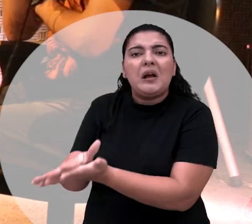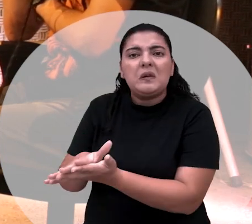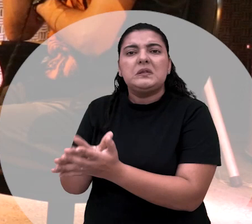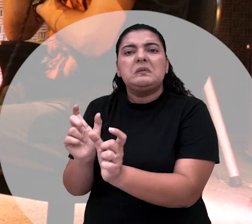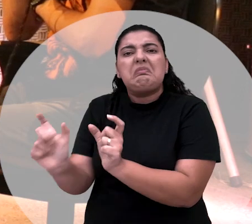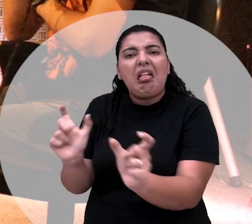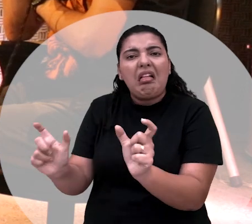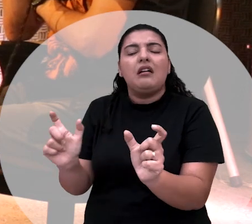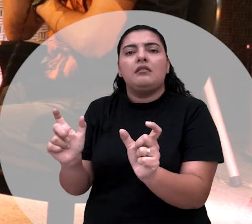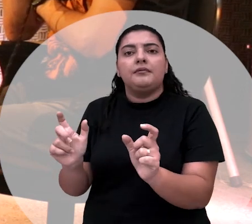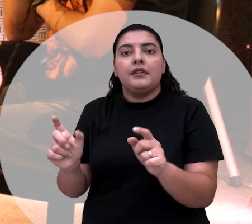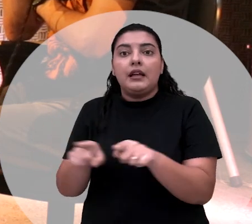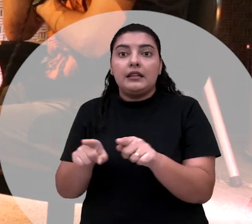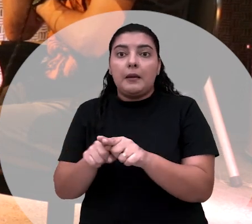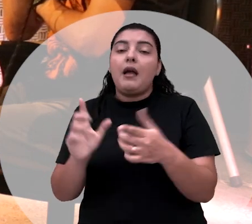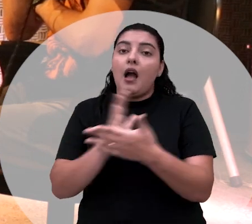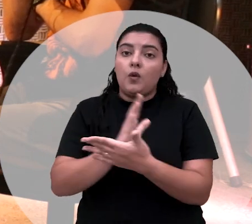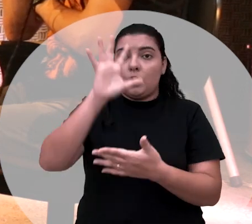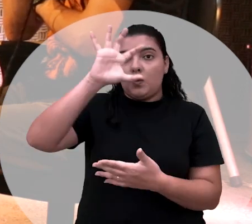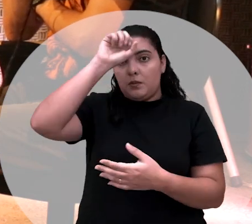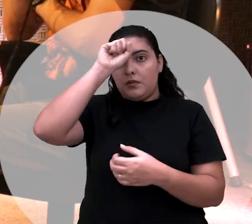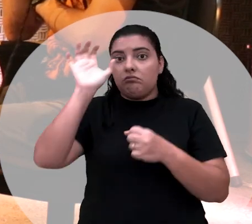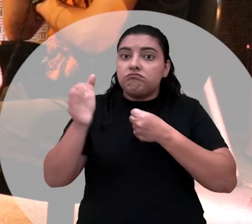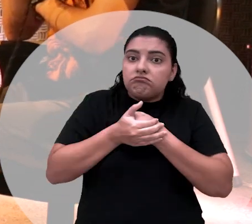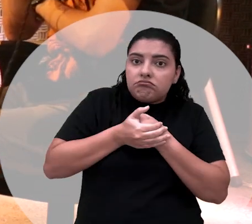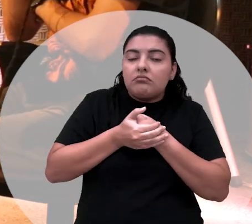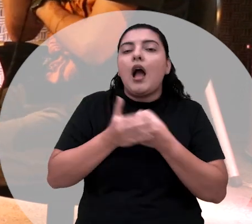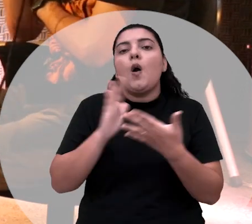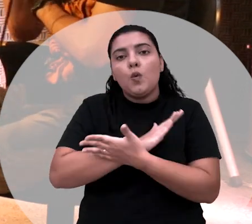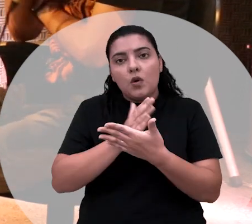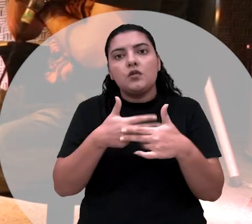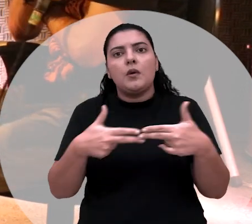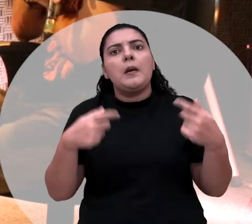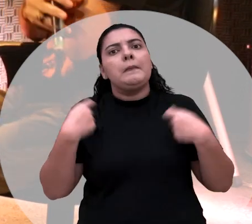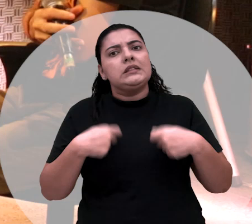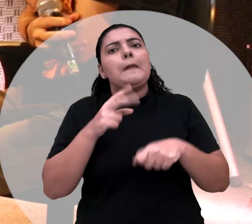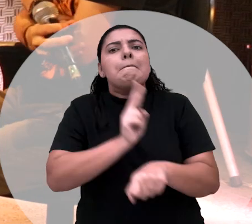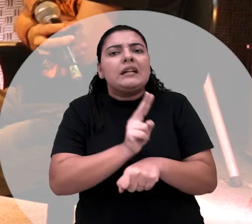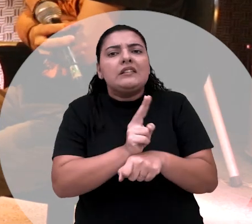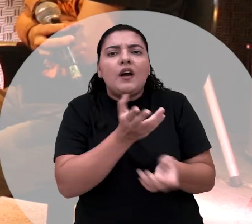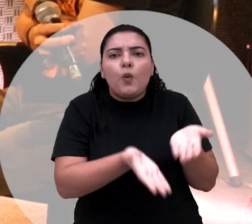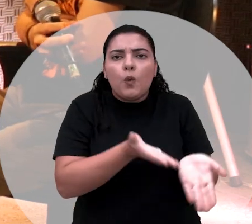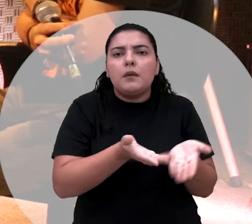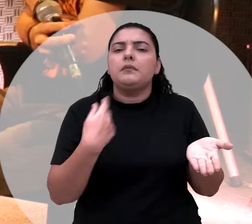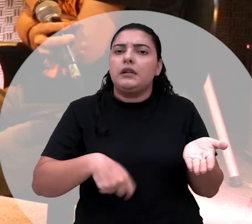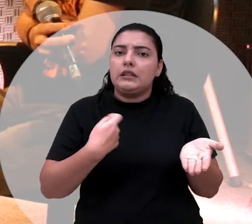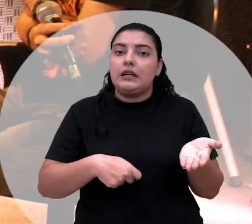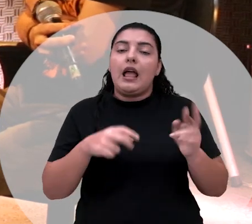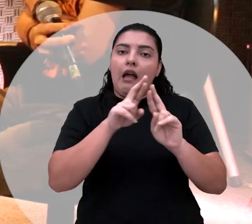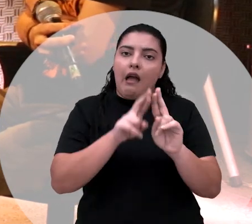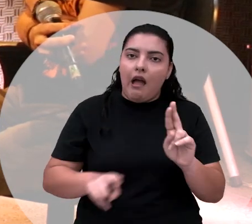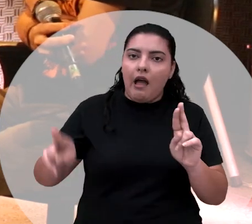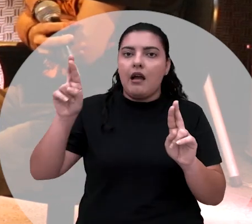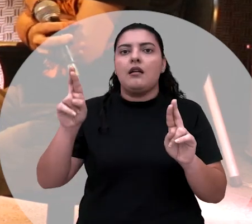E a Umbanda também tem a questão do oculto, né? E aí que precisa ser preservado, né? Também. Se é uma religião que ela tem toda